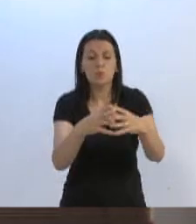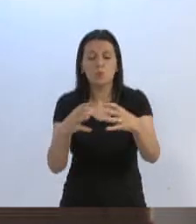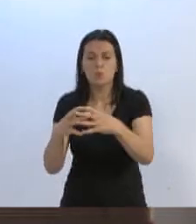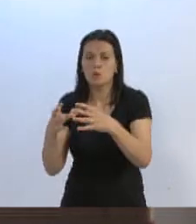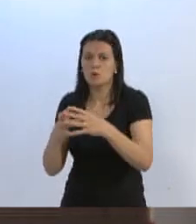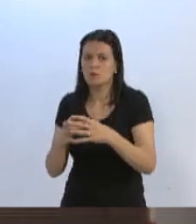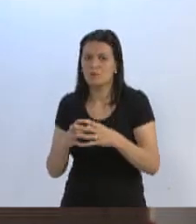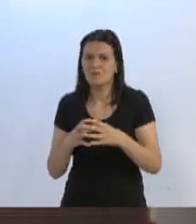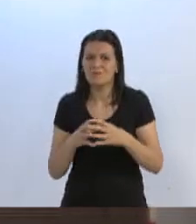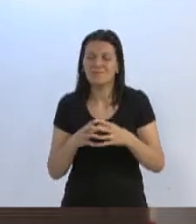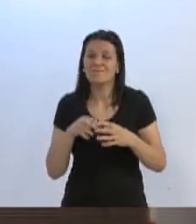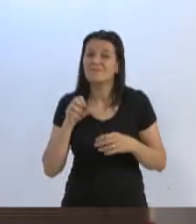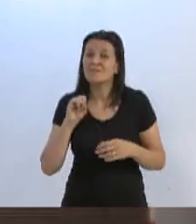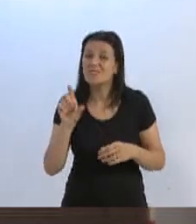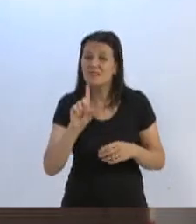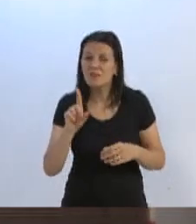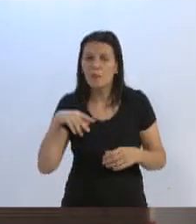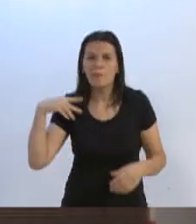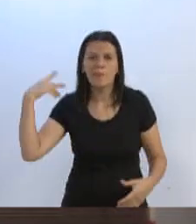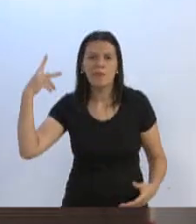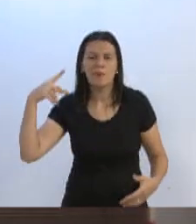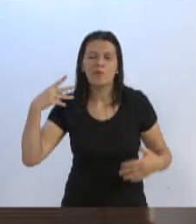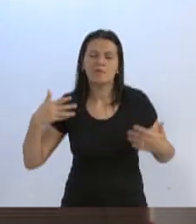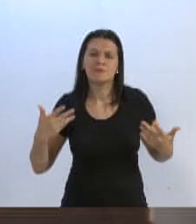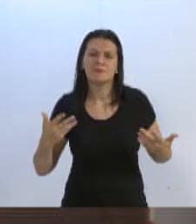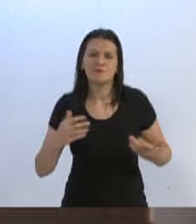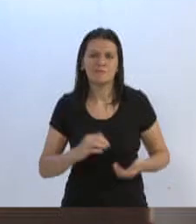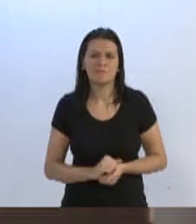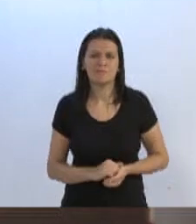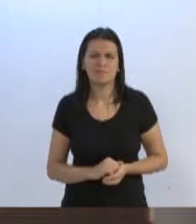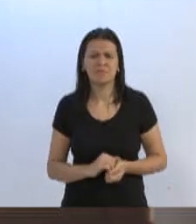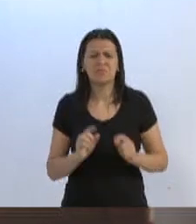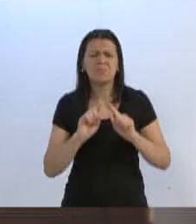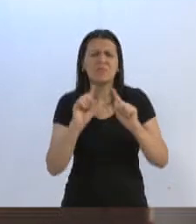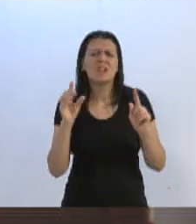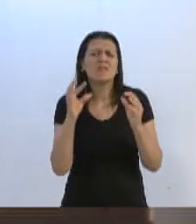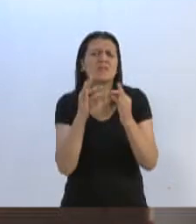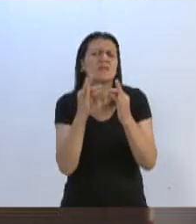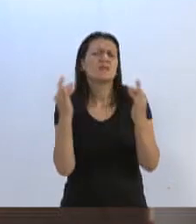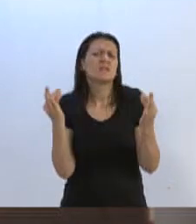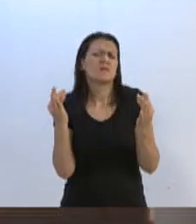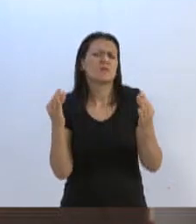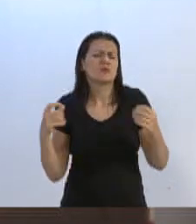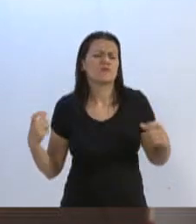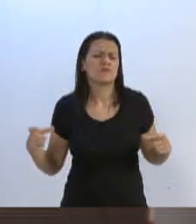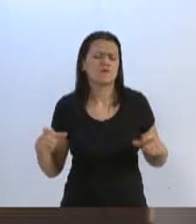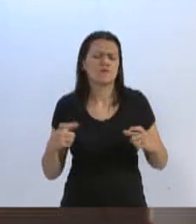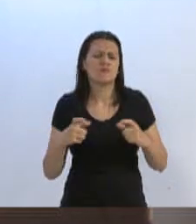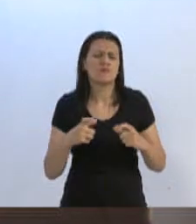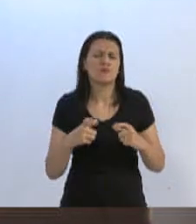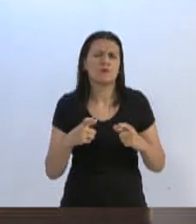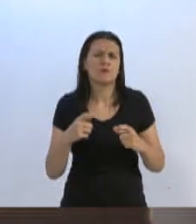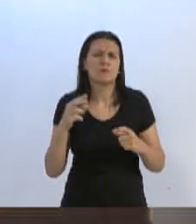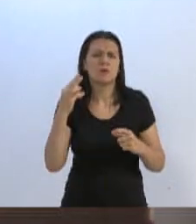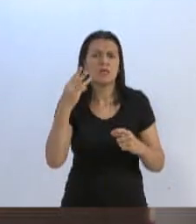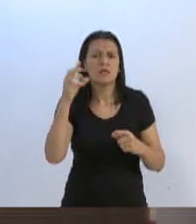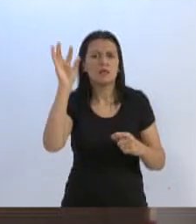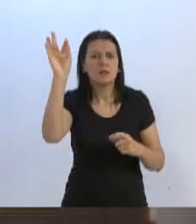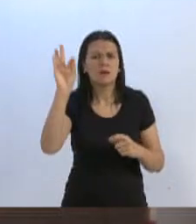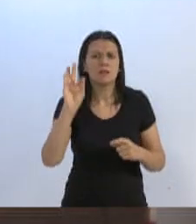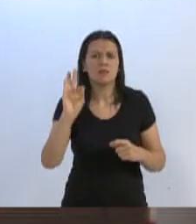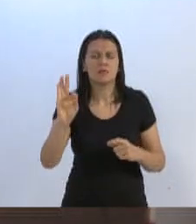Agora, se não, é politicagem. Mas é simples. Reduz o repasse para 3%.